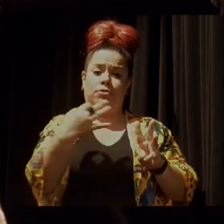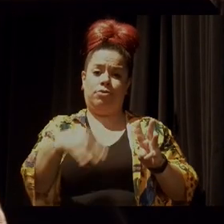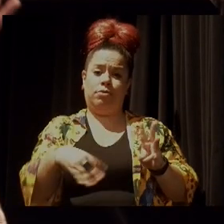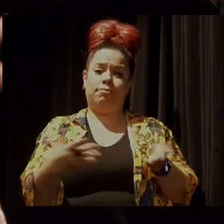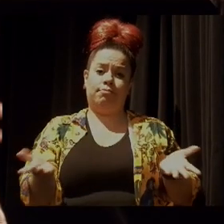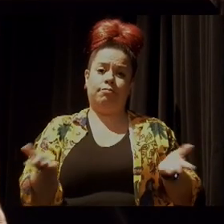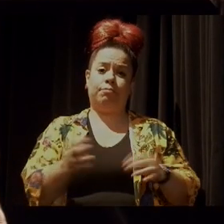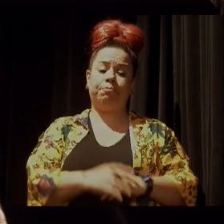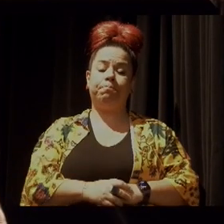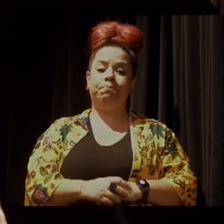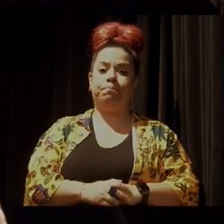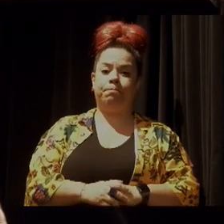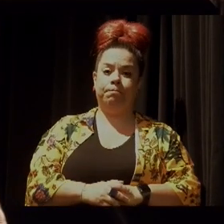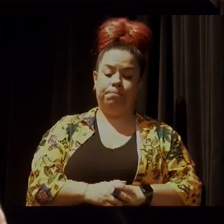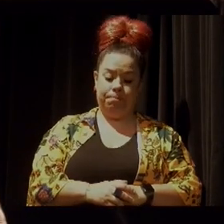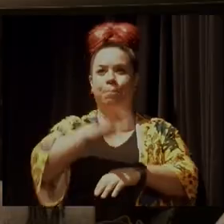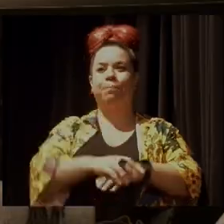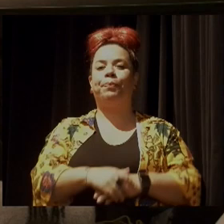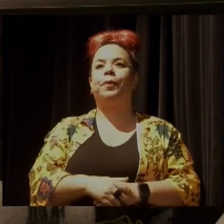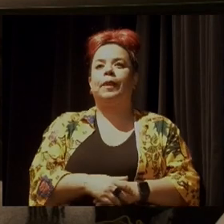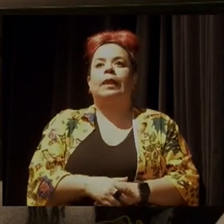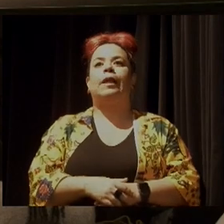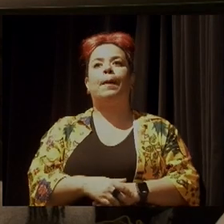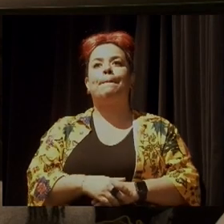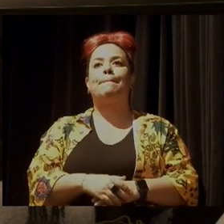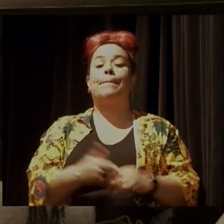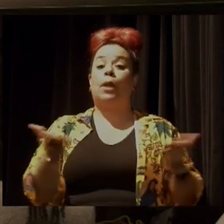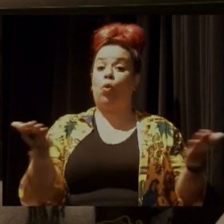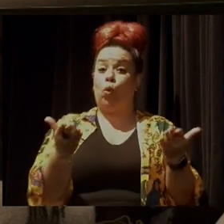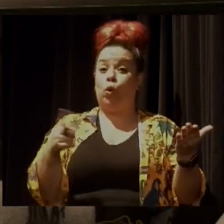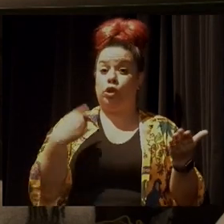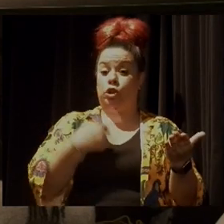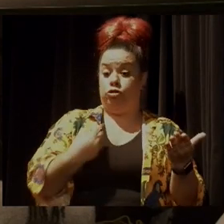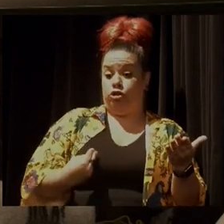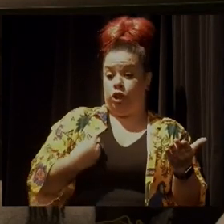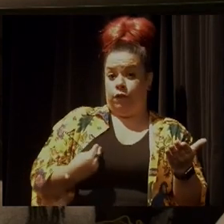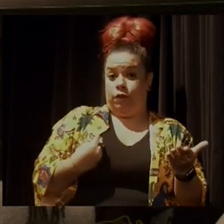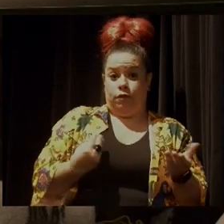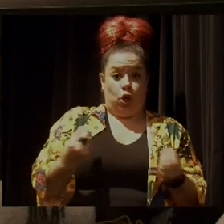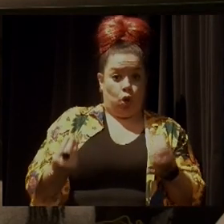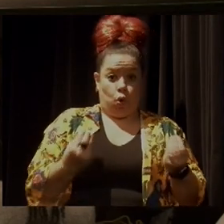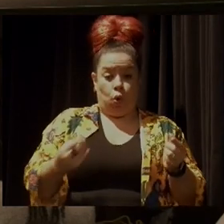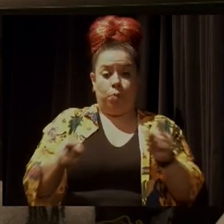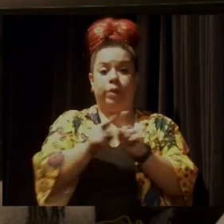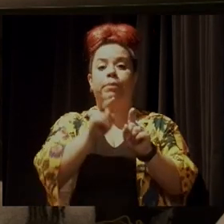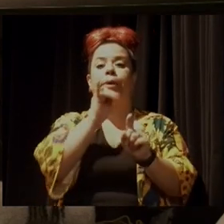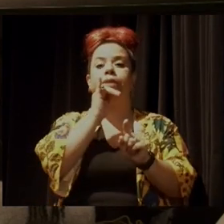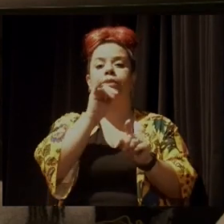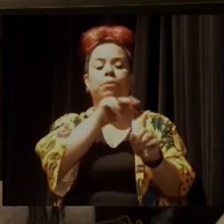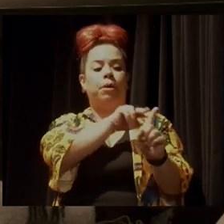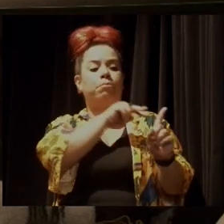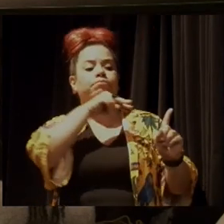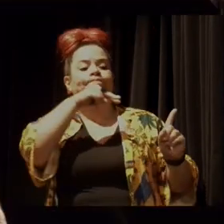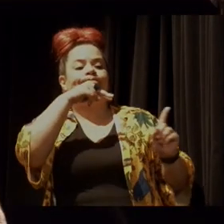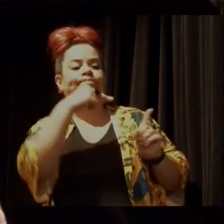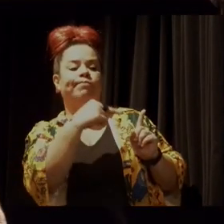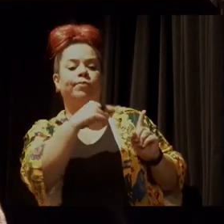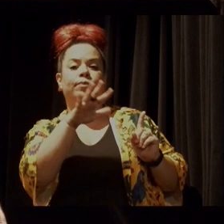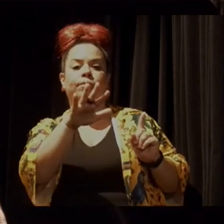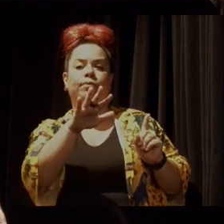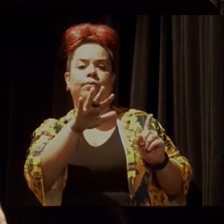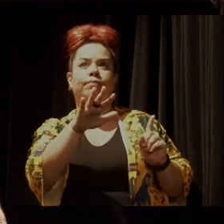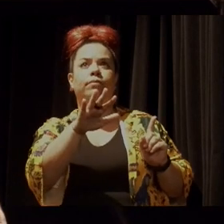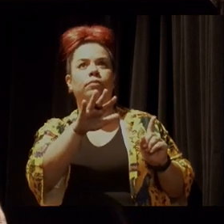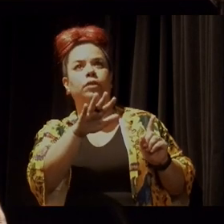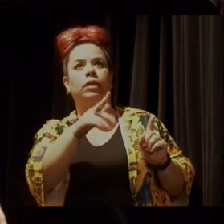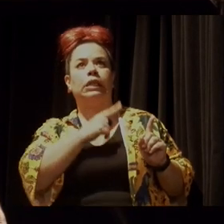E hoje, eu acho que, do jeito que nós estamos, a perspectiva de que